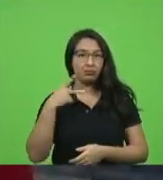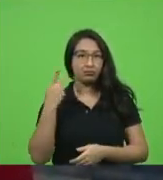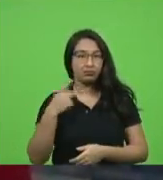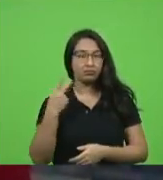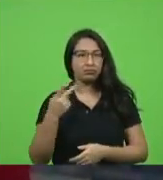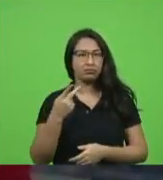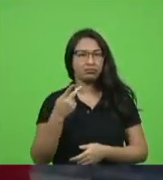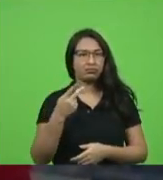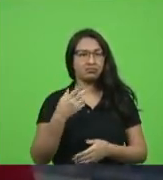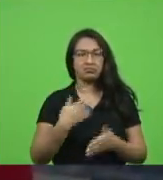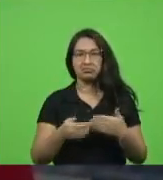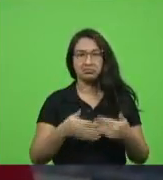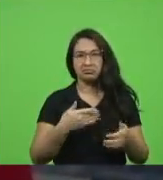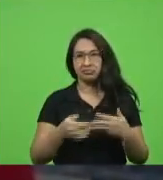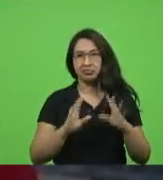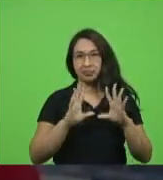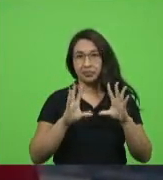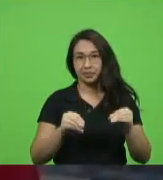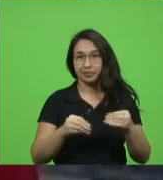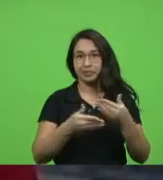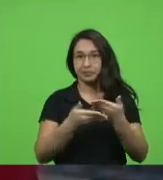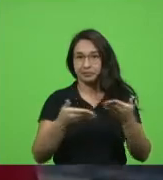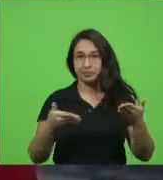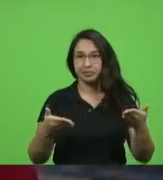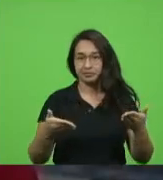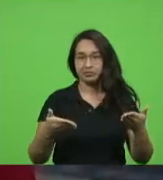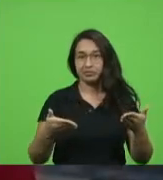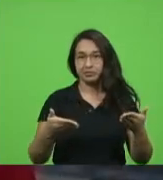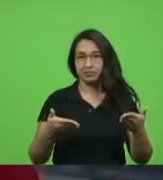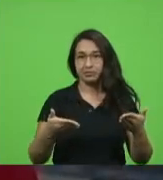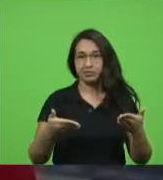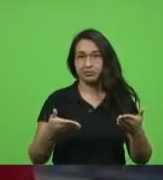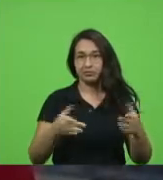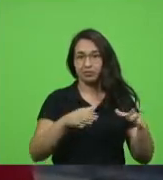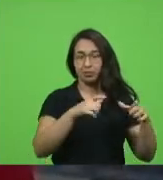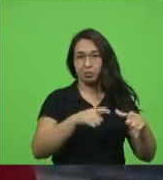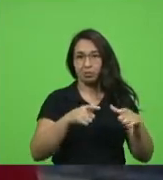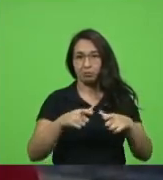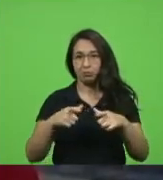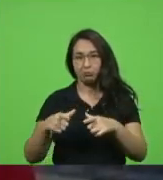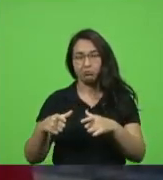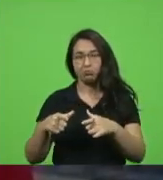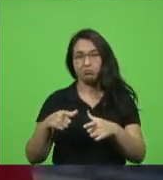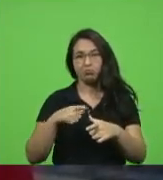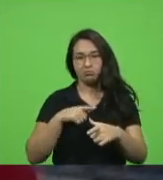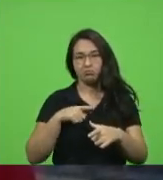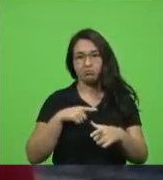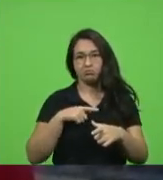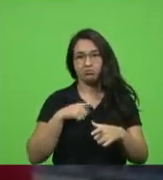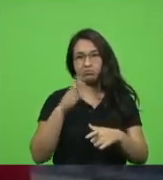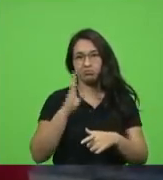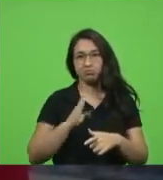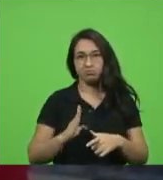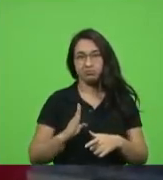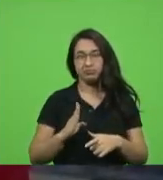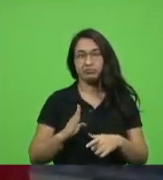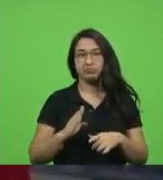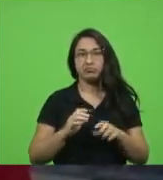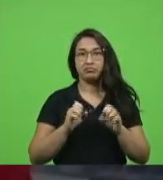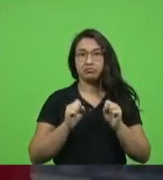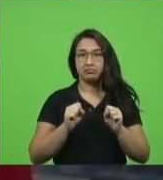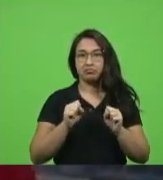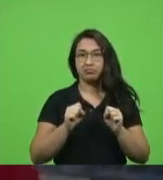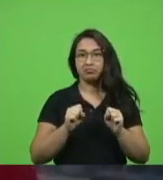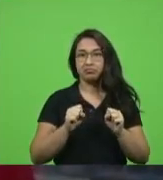outros cargos todos que tem imensos cargos por este Brasil afora ora porque não seja até na